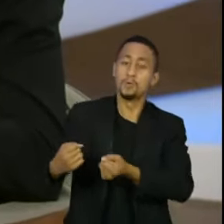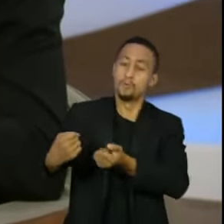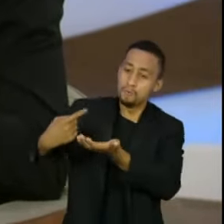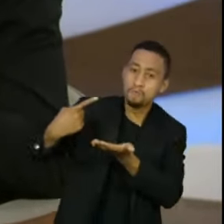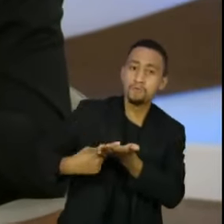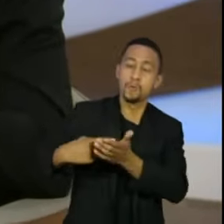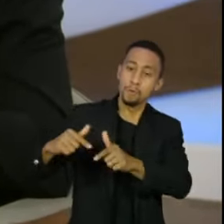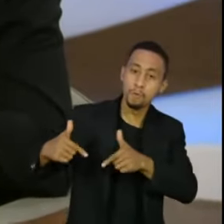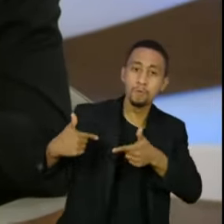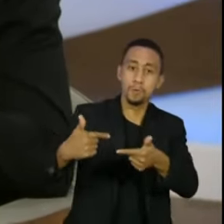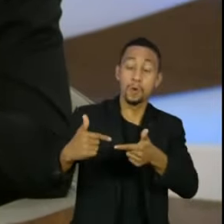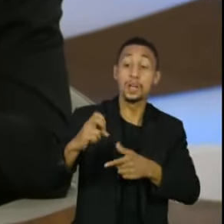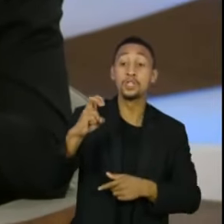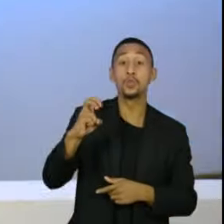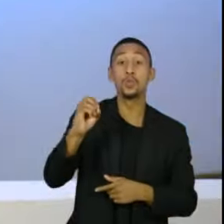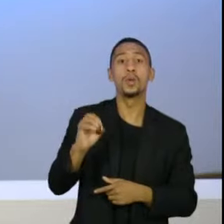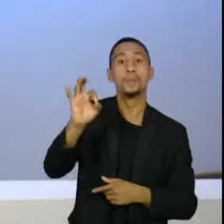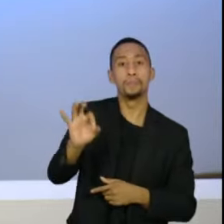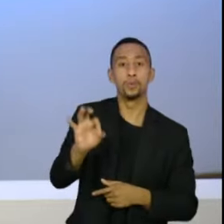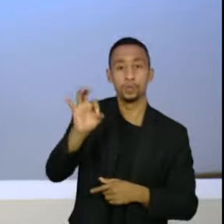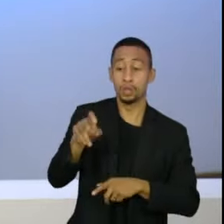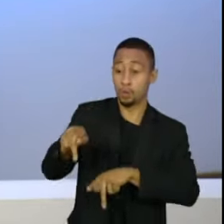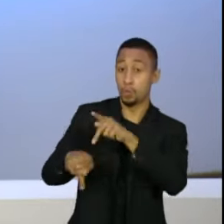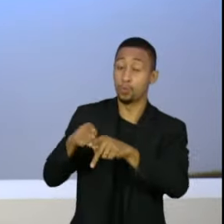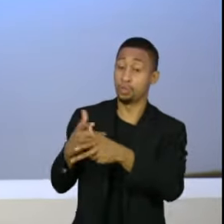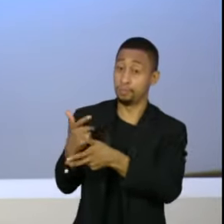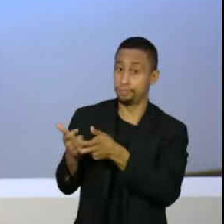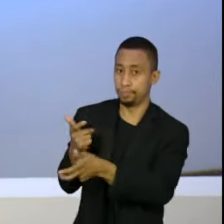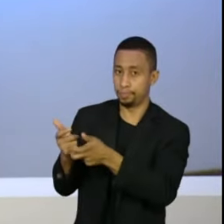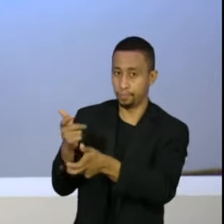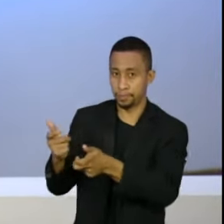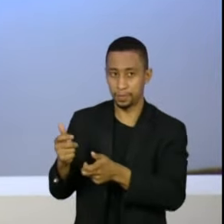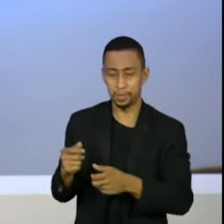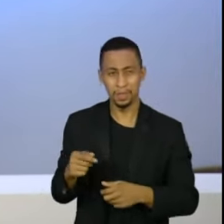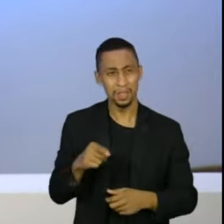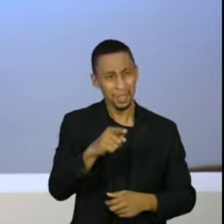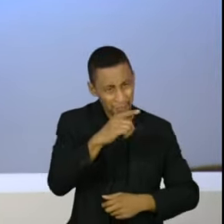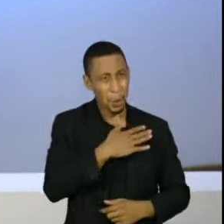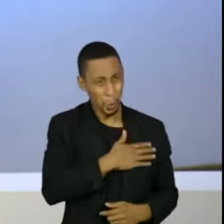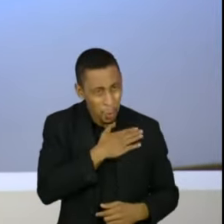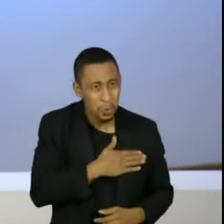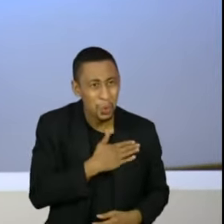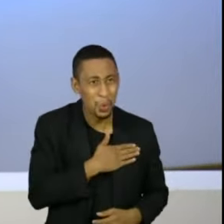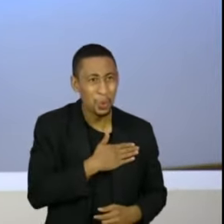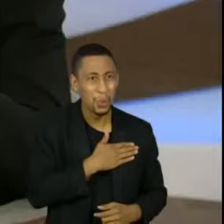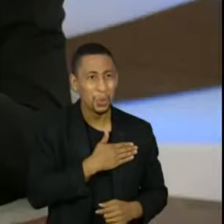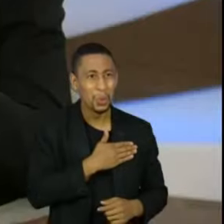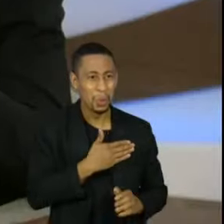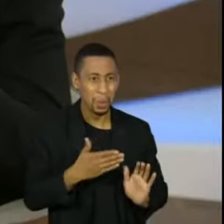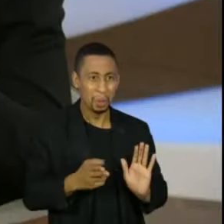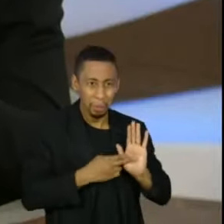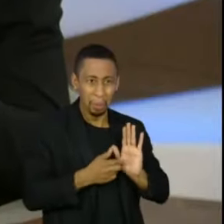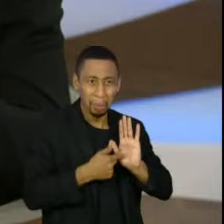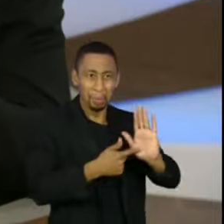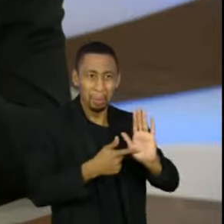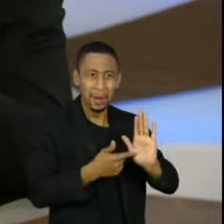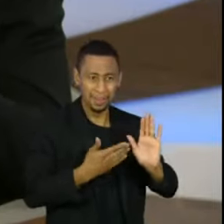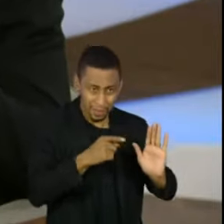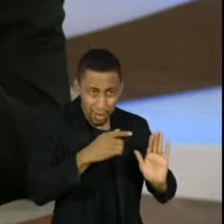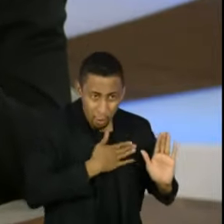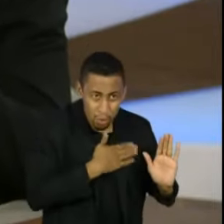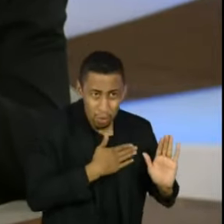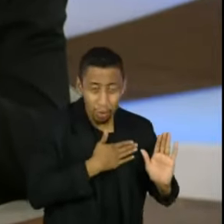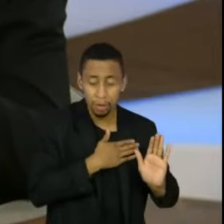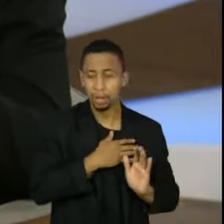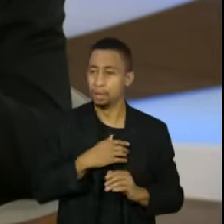de metade da população brasileira vacinada. aplicações que ele deu? Eu gostei de umas, eu questionei outras. No final, o